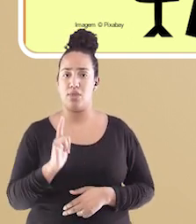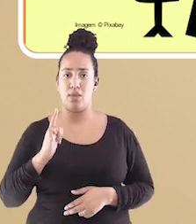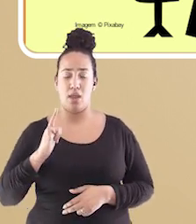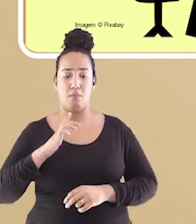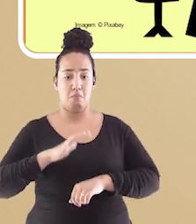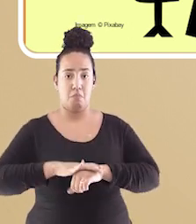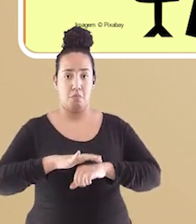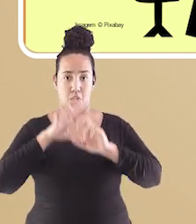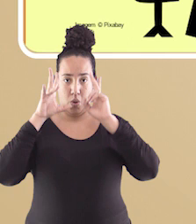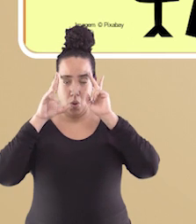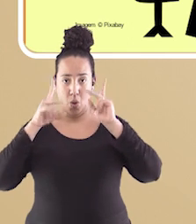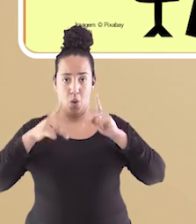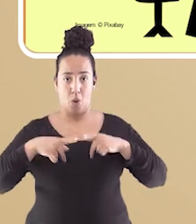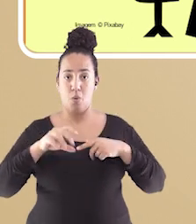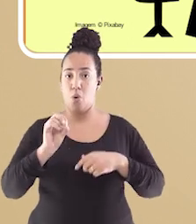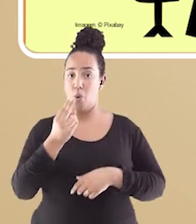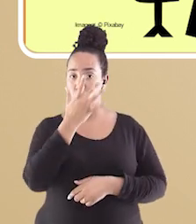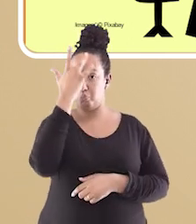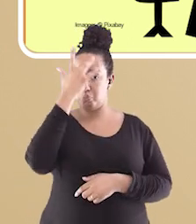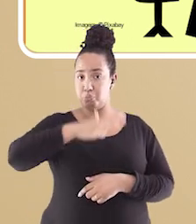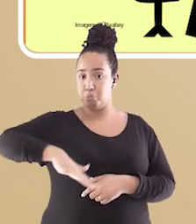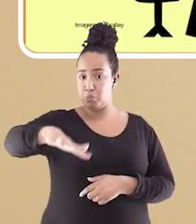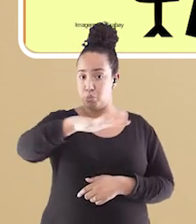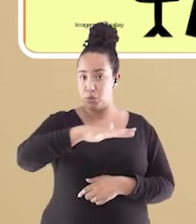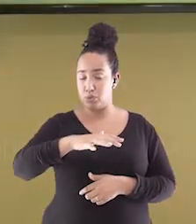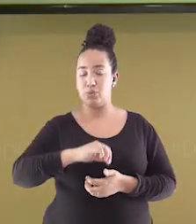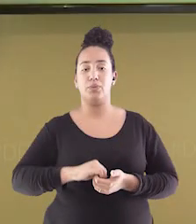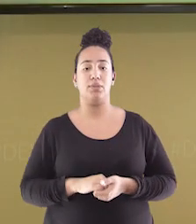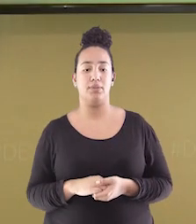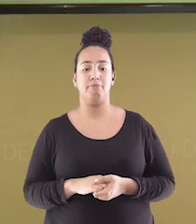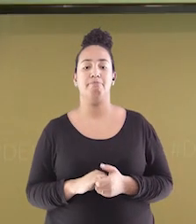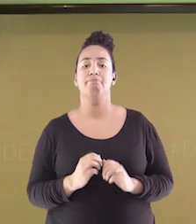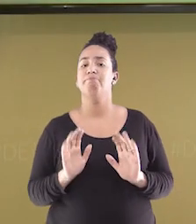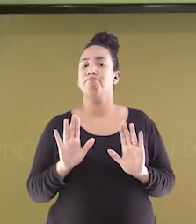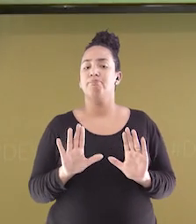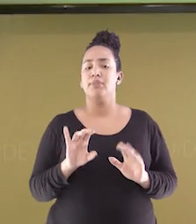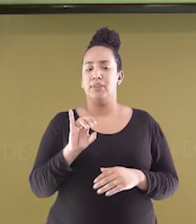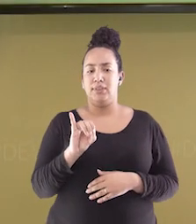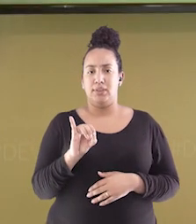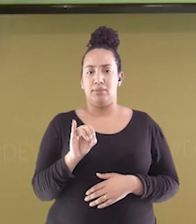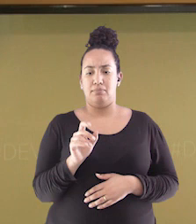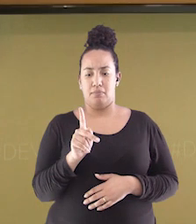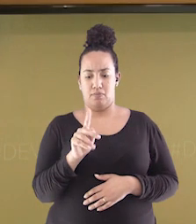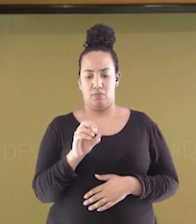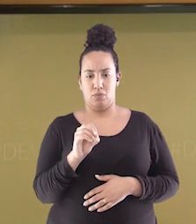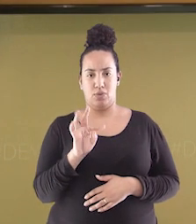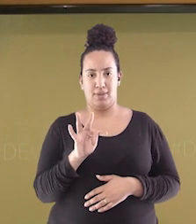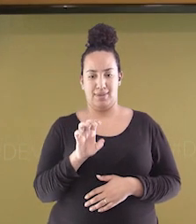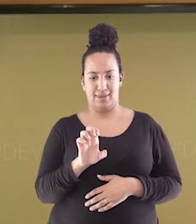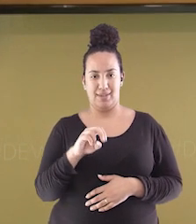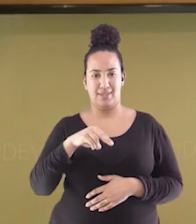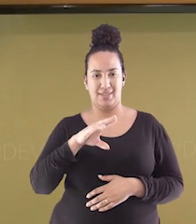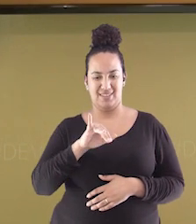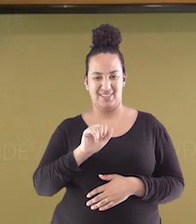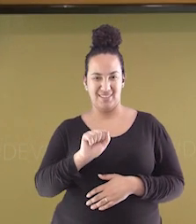beneficiar pessoas ou nós mesmos. Mas, se potencial é o que acabamos de